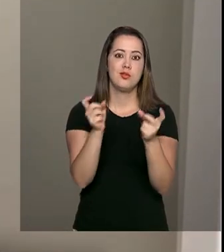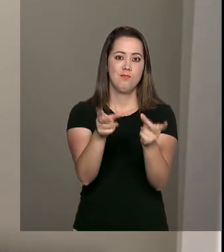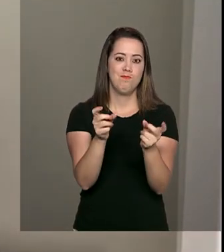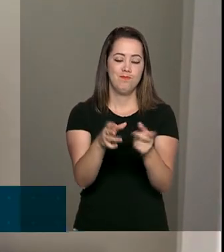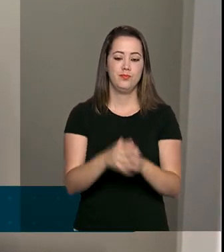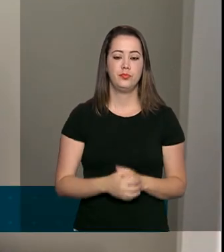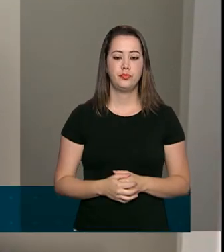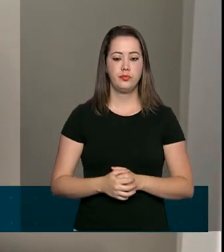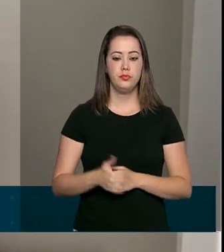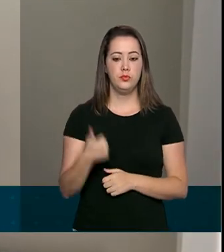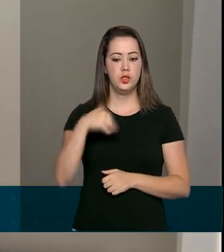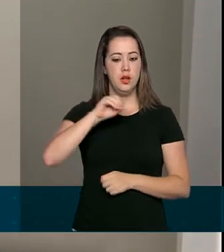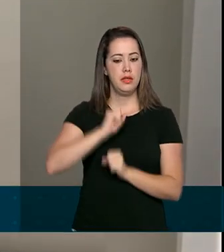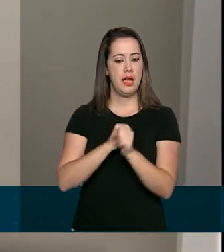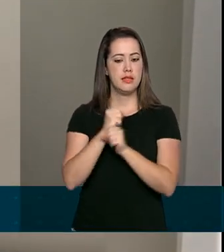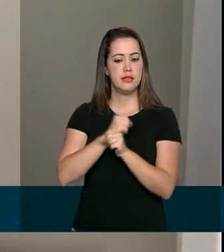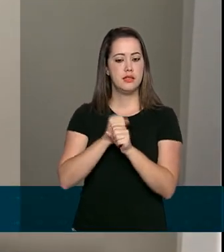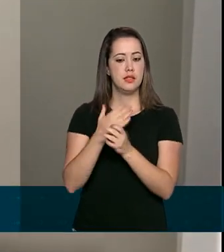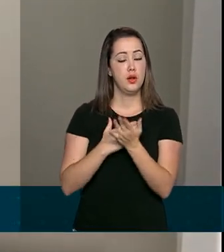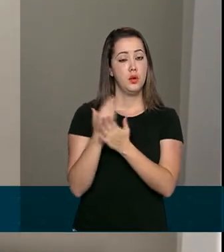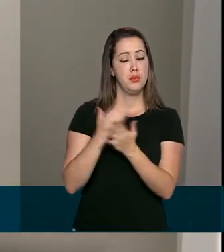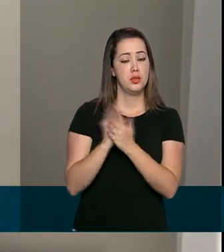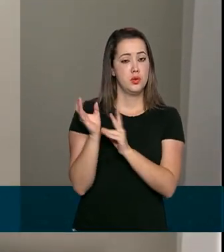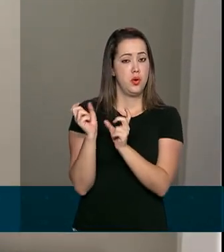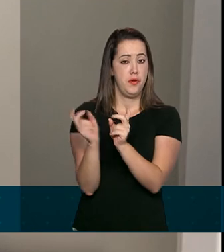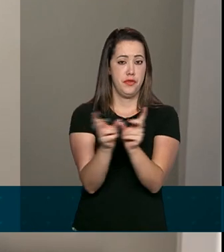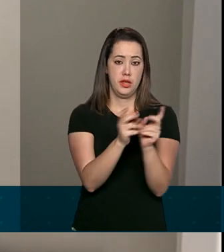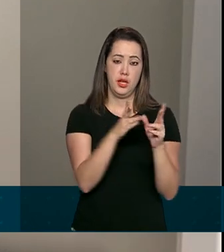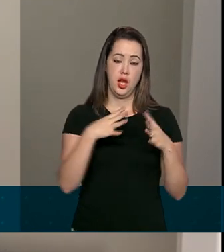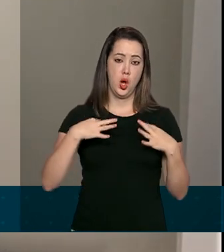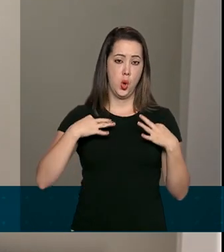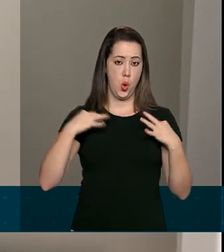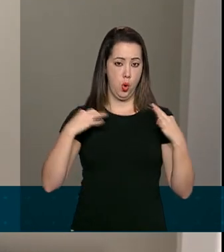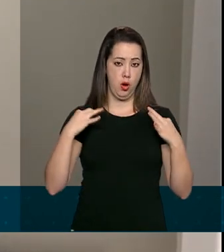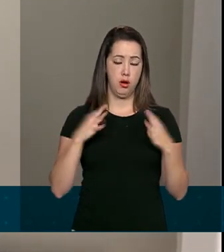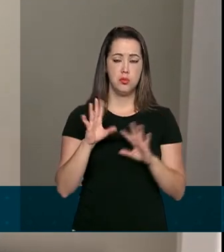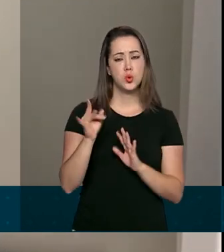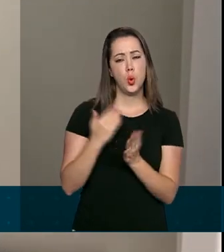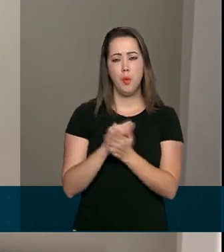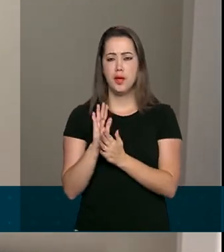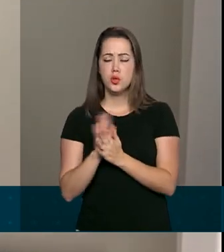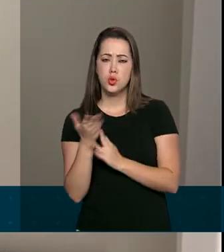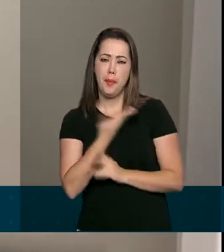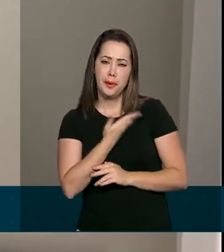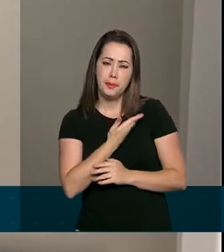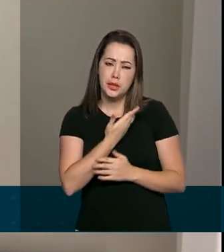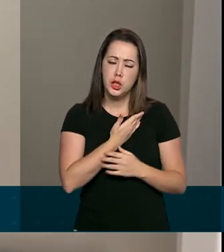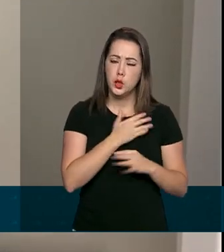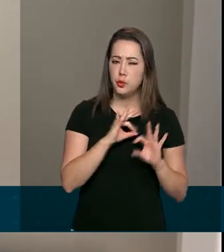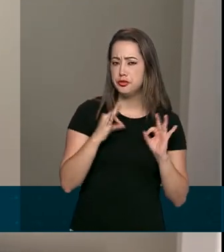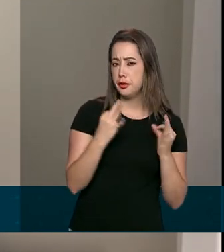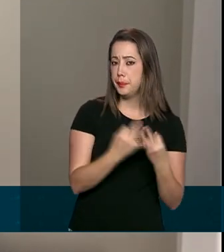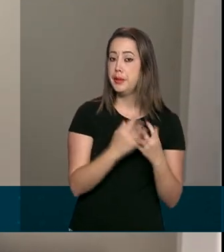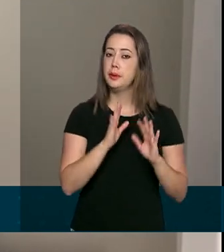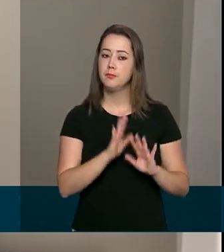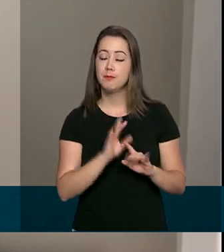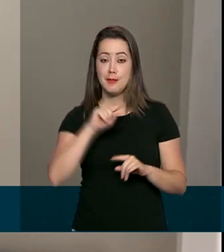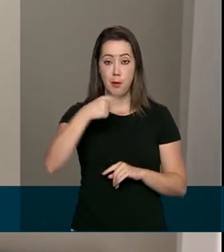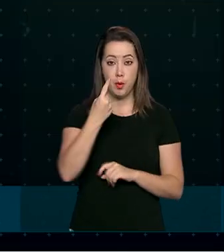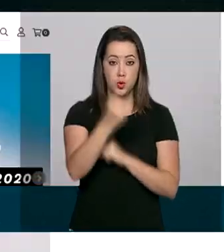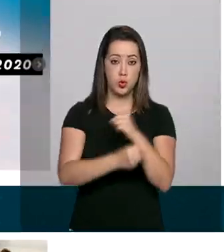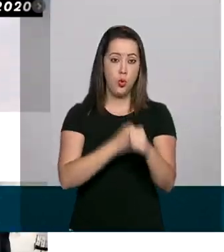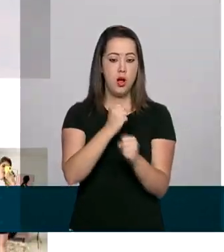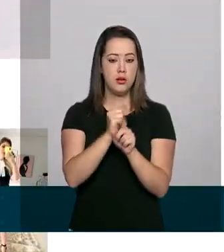Jéssica começou a vender roupas. No início, as vendas eram só para parentes e amigos. Mas um ano depois, o